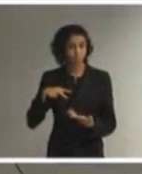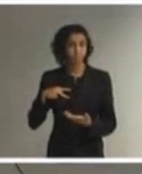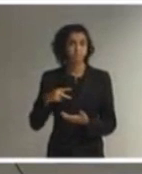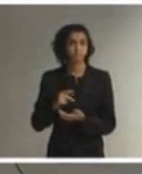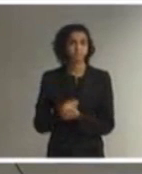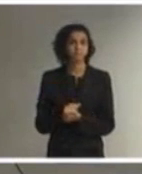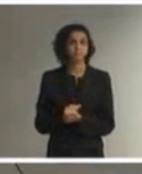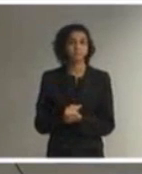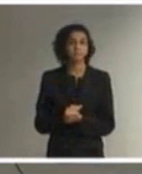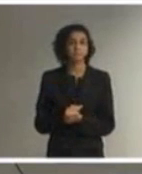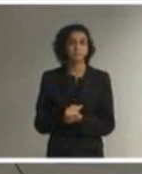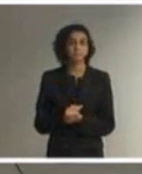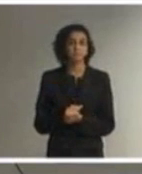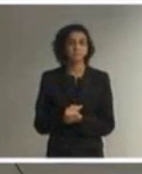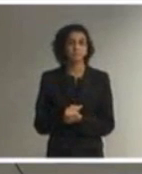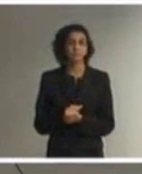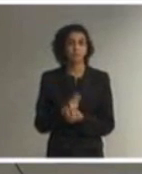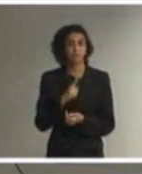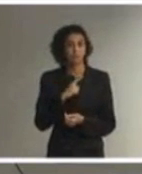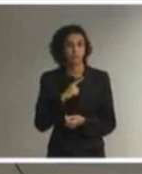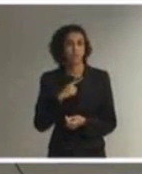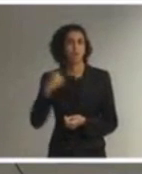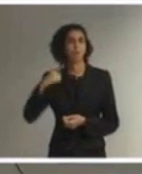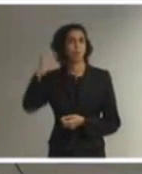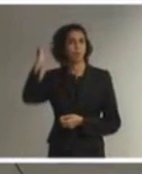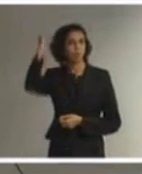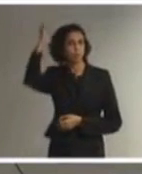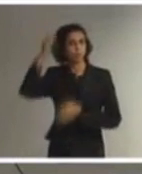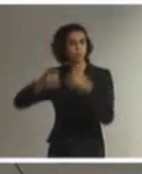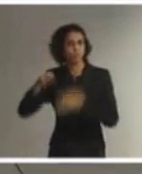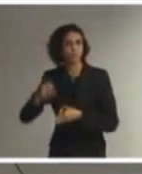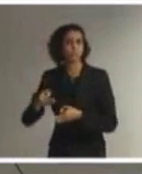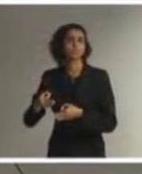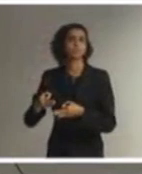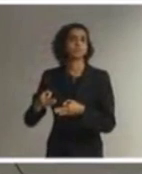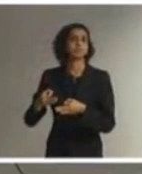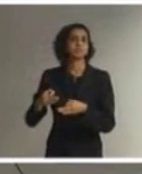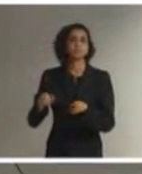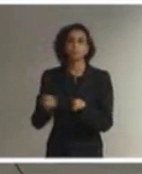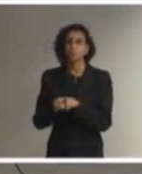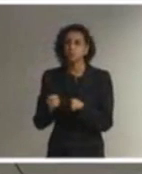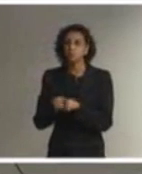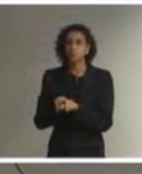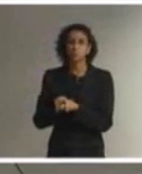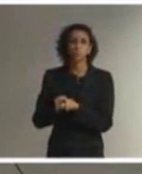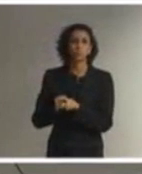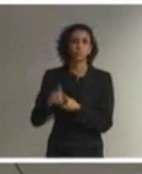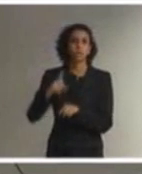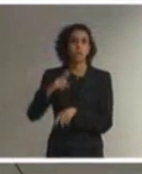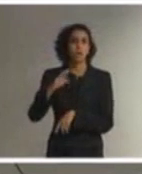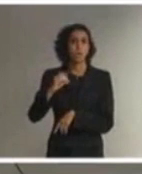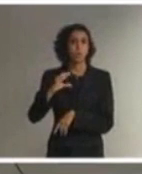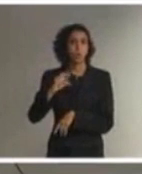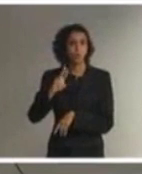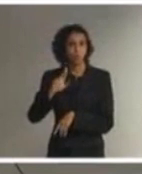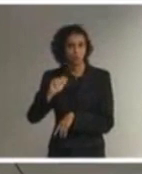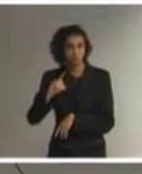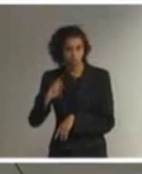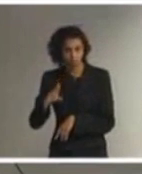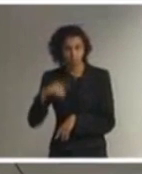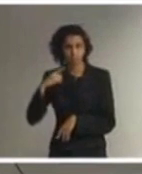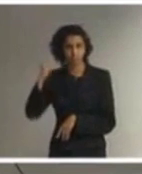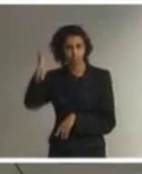onde estão os promotores de justiça, os procuradores federais, os procuradores de justiça, têm,